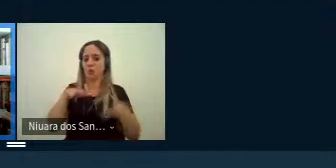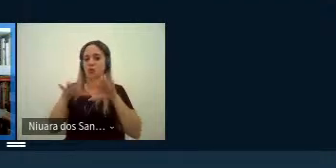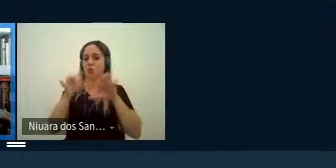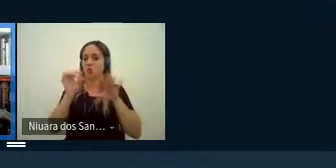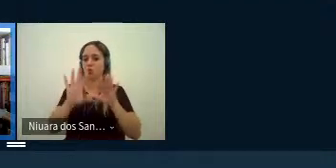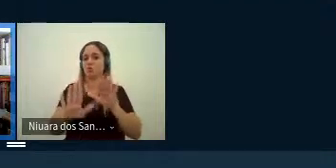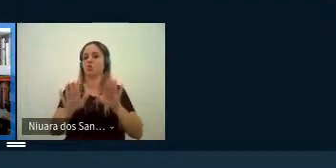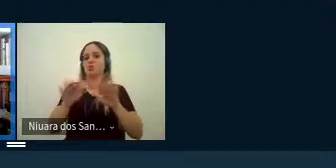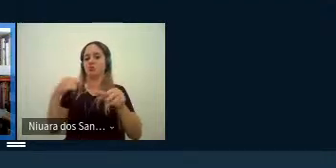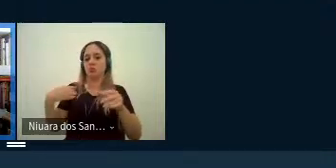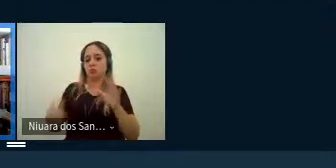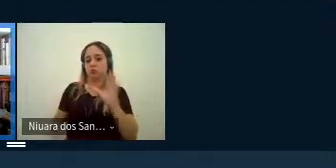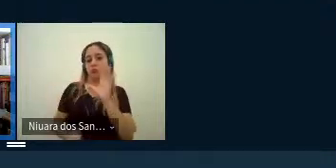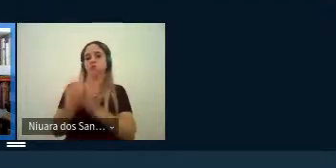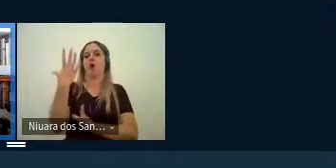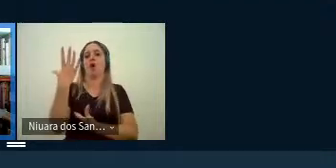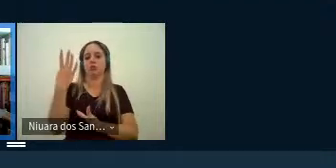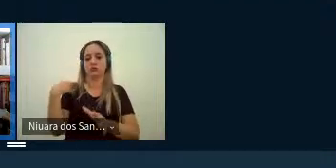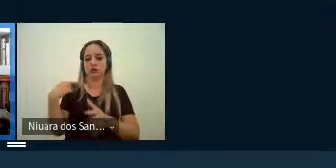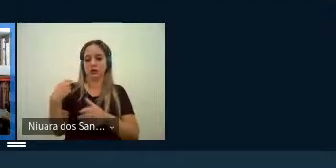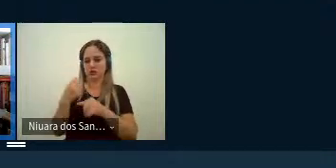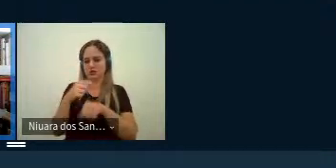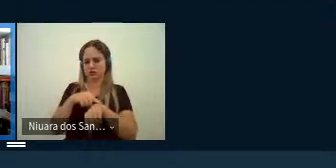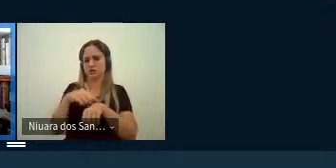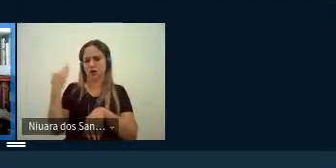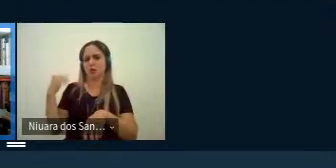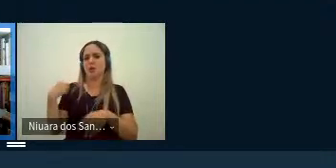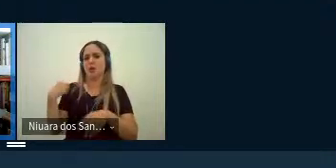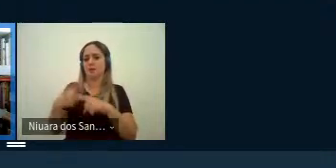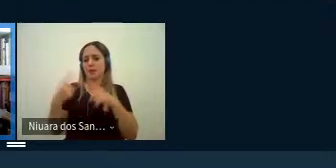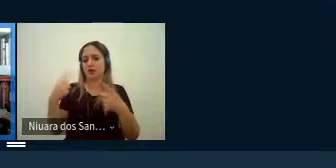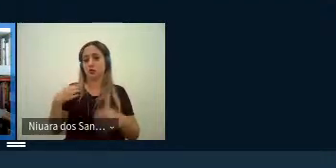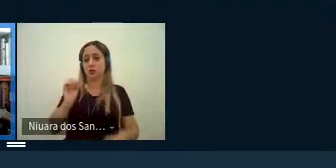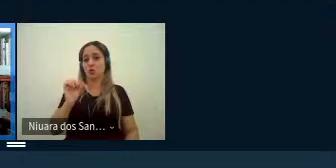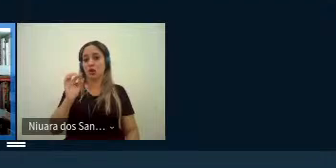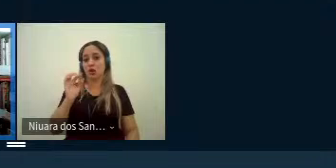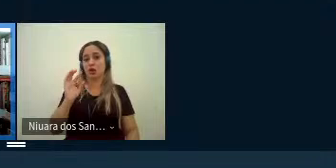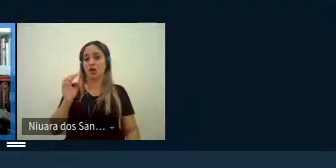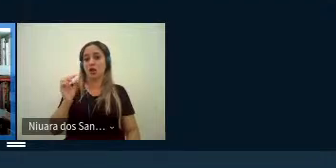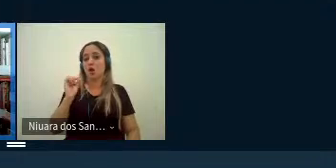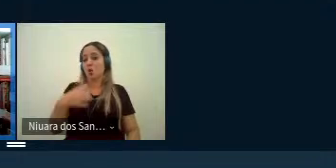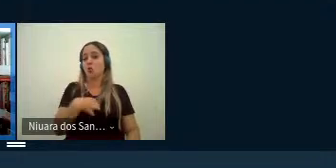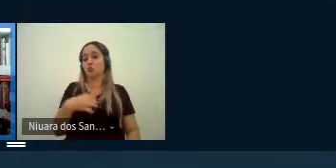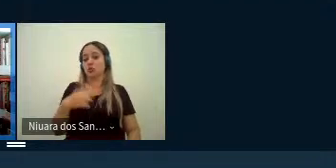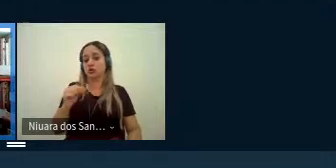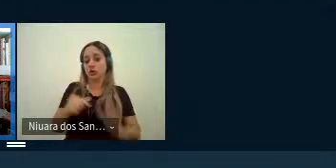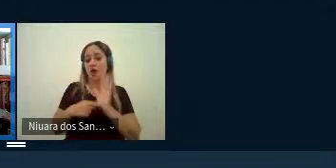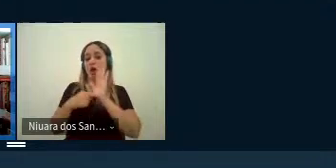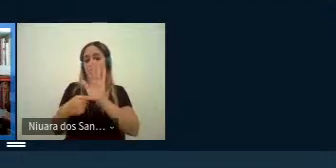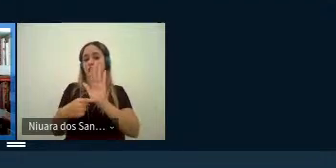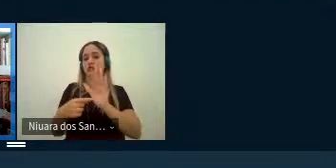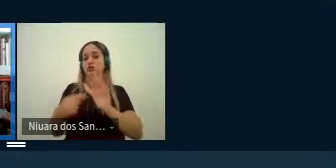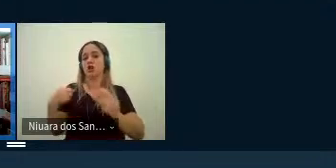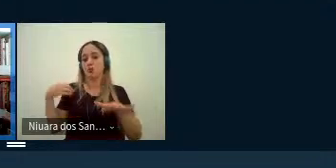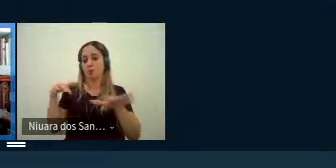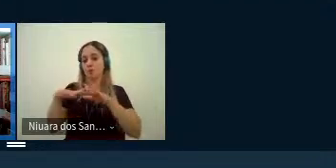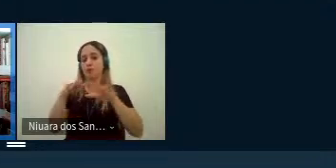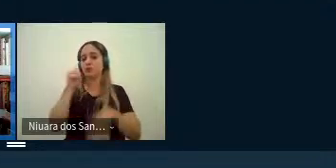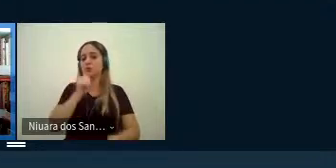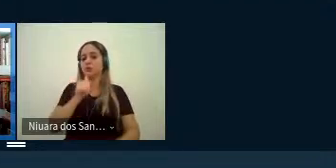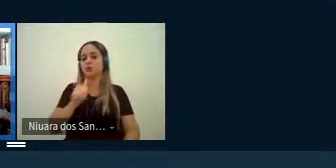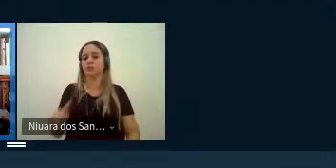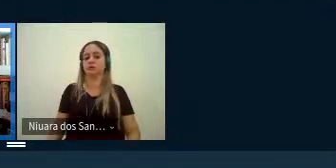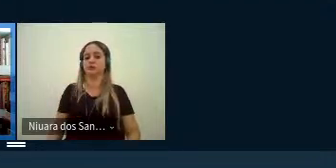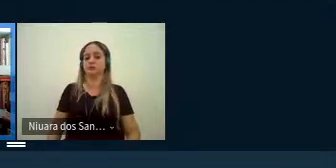que eclodiram nessa época mas aqui interessa sobre a maneira apontar os movimentos feministas